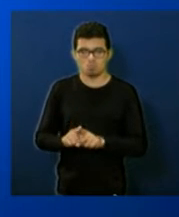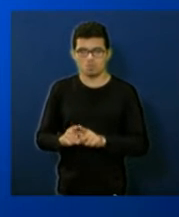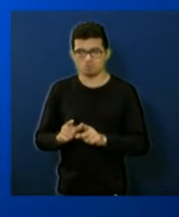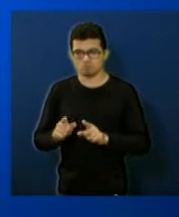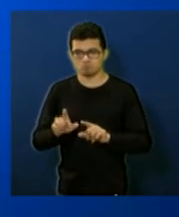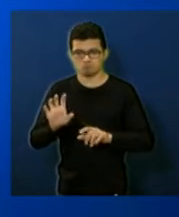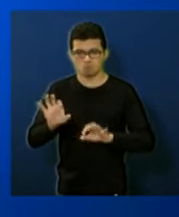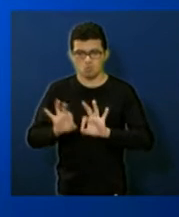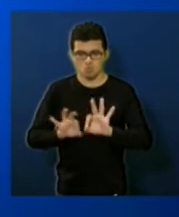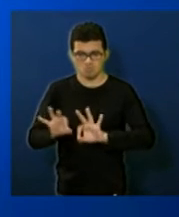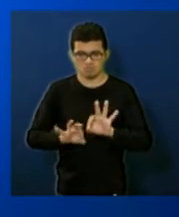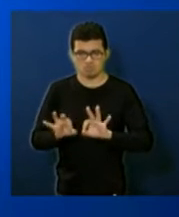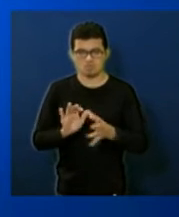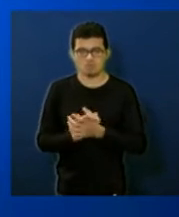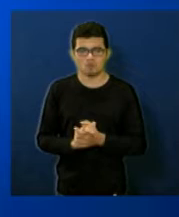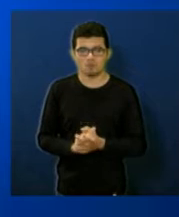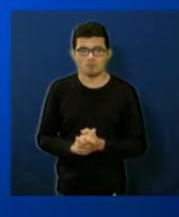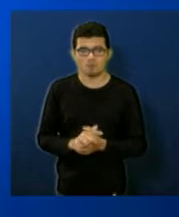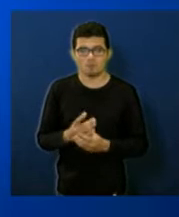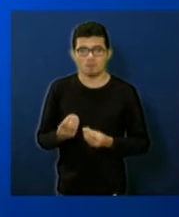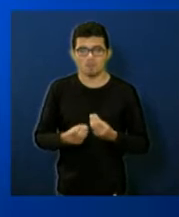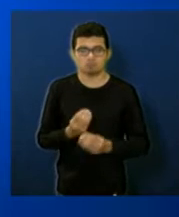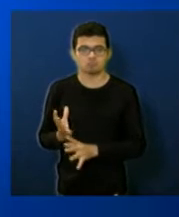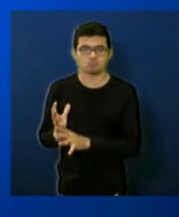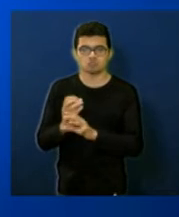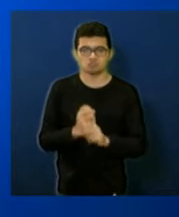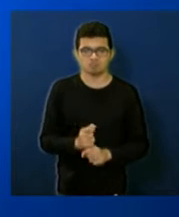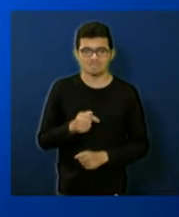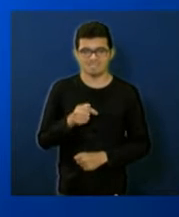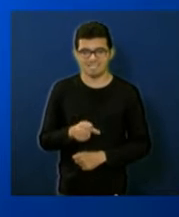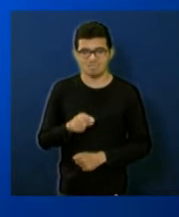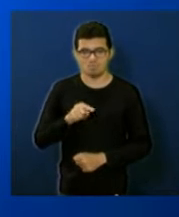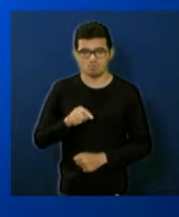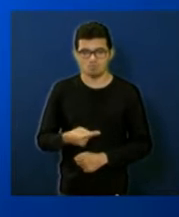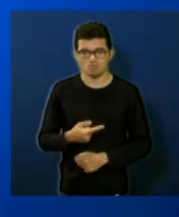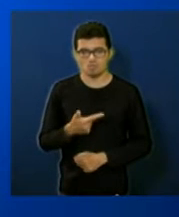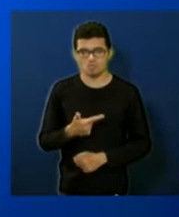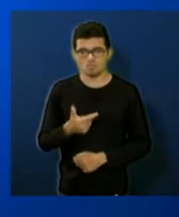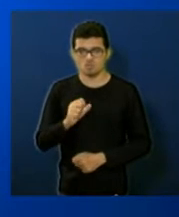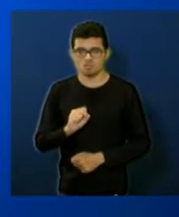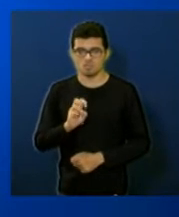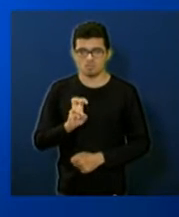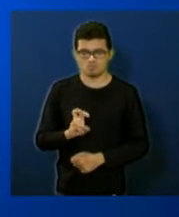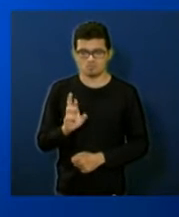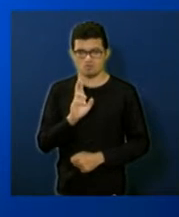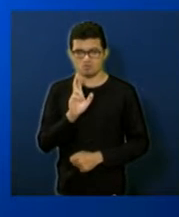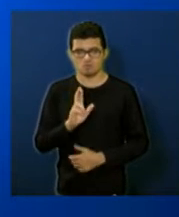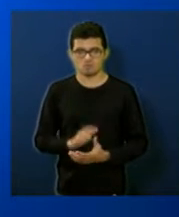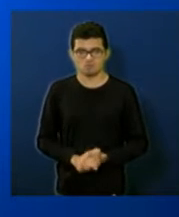e etc. A manutenção dessas atividades é R$ 7.285,00.